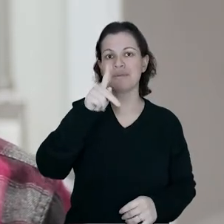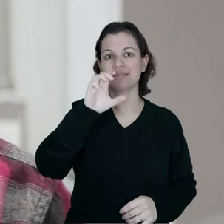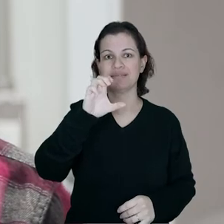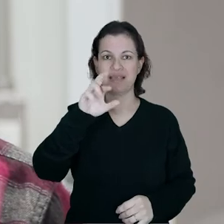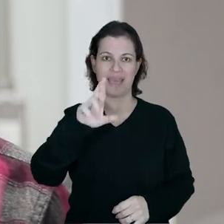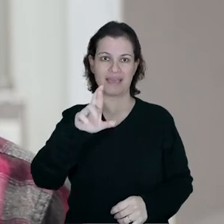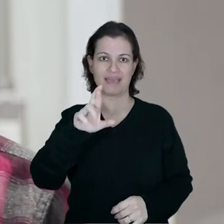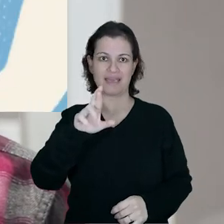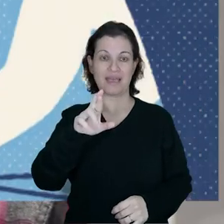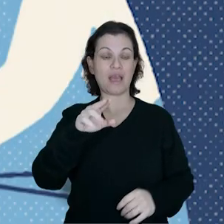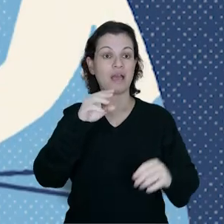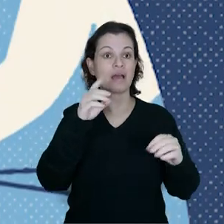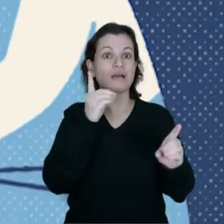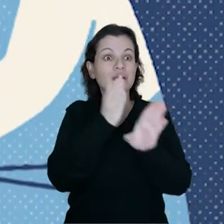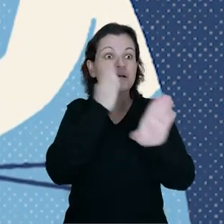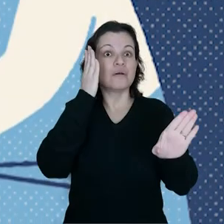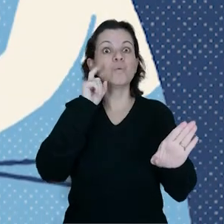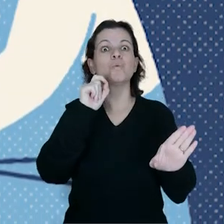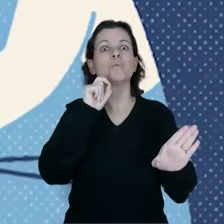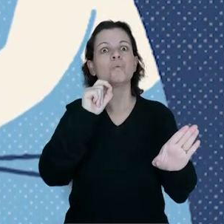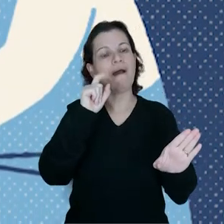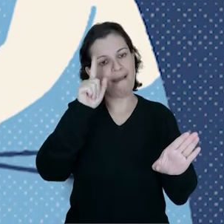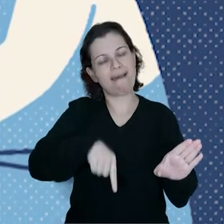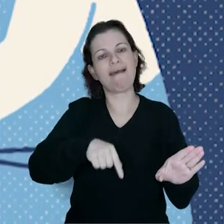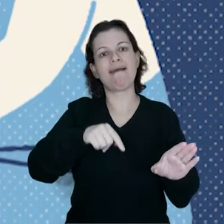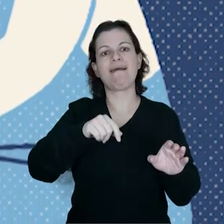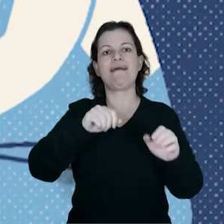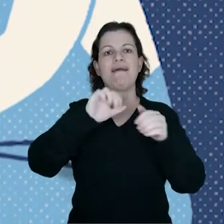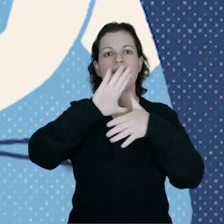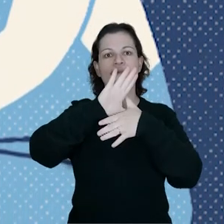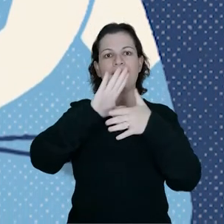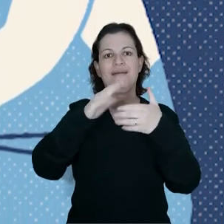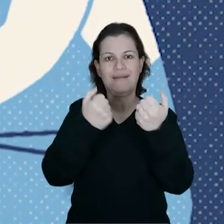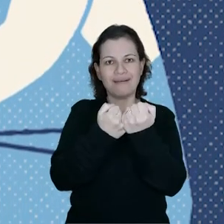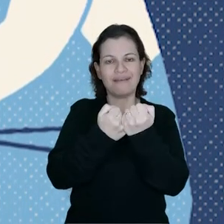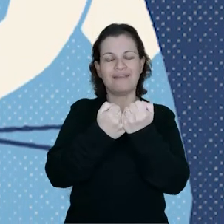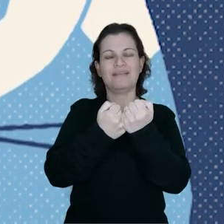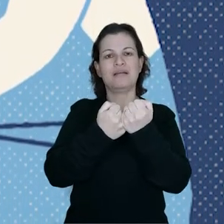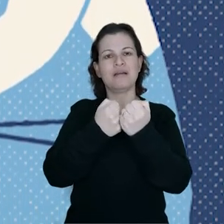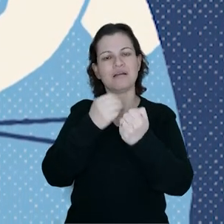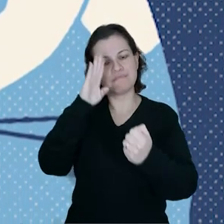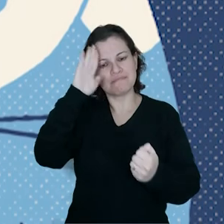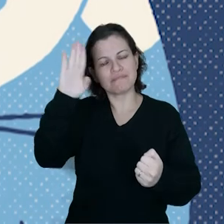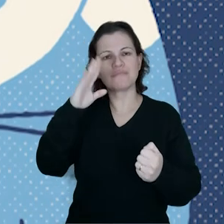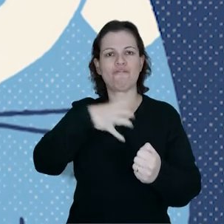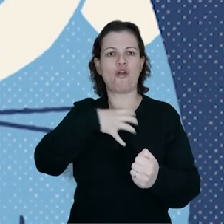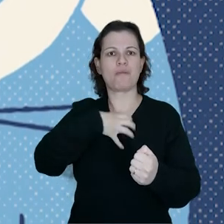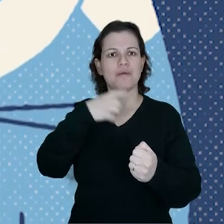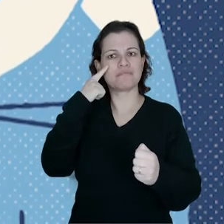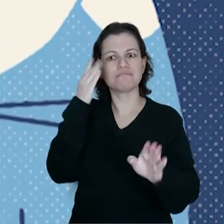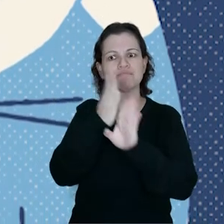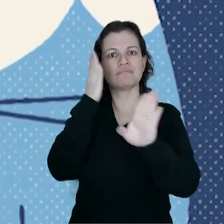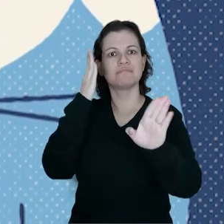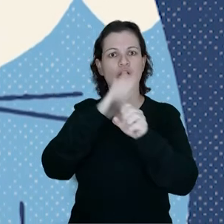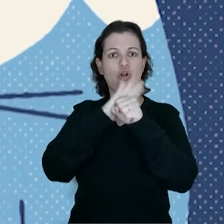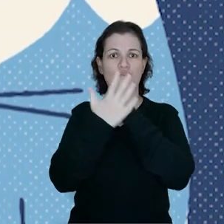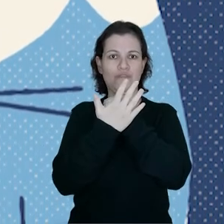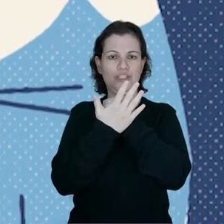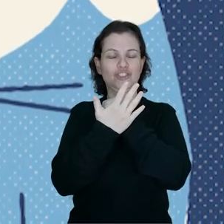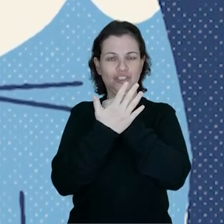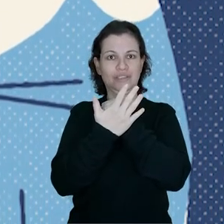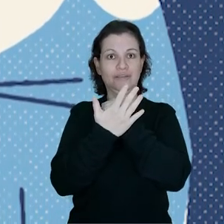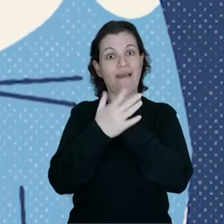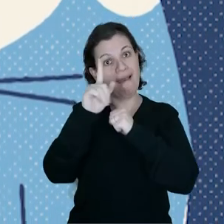PCR. Esse diagnóstico é o preconizado pelo OMS como uma das principais formas de fazer diagnóstico para o Covid